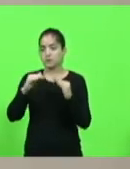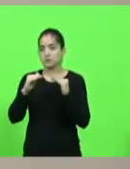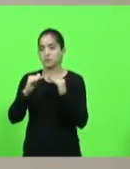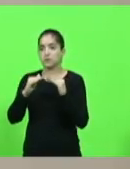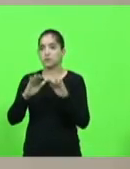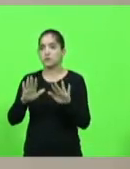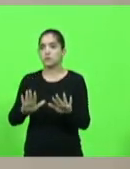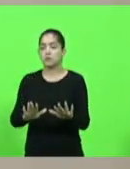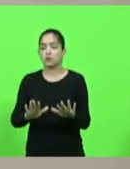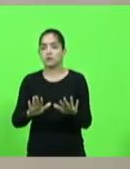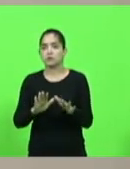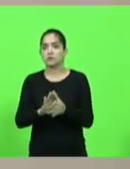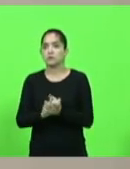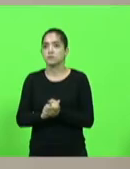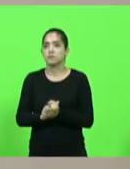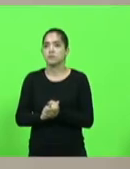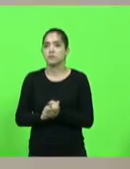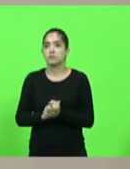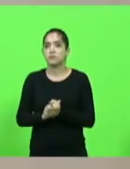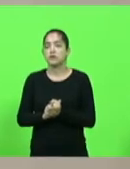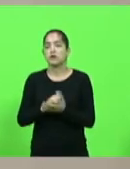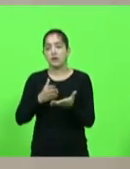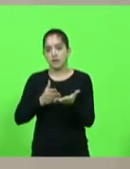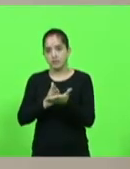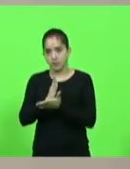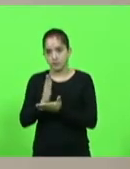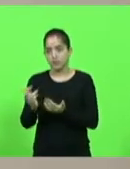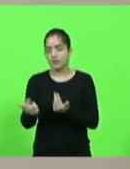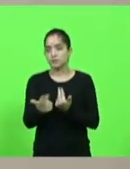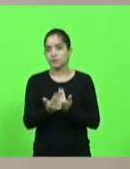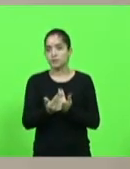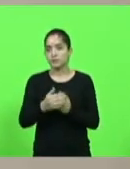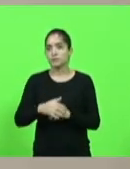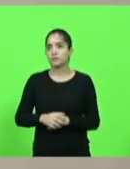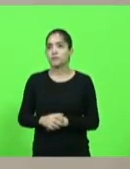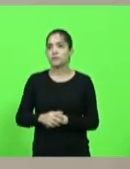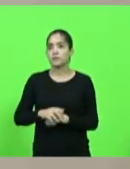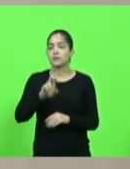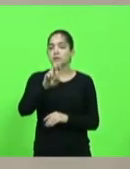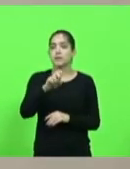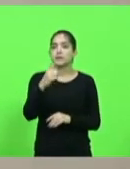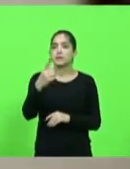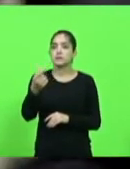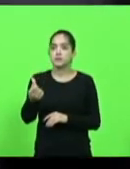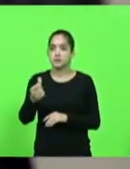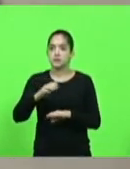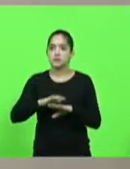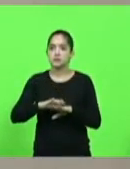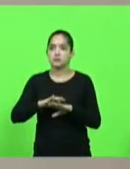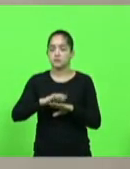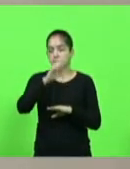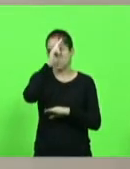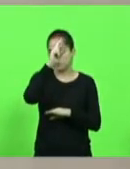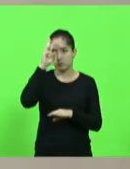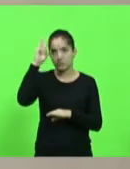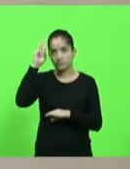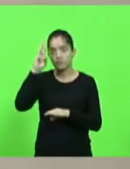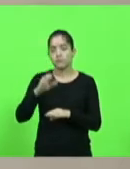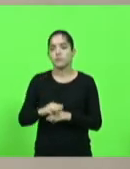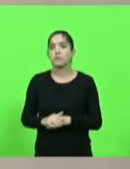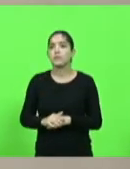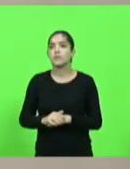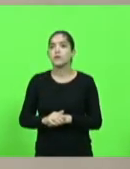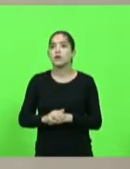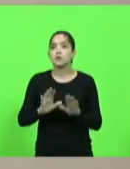aprovam, permaneçam como se encontra. Aprovado por unanimidade. Moção 516, autor, deputado Valnei Weber, manifestando aplausos à Rede